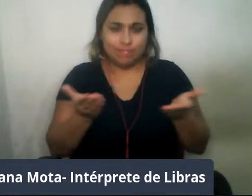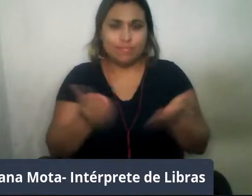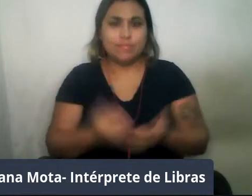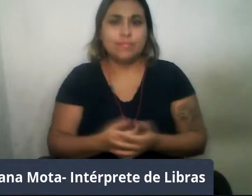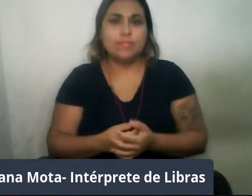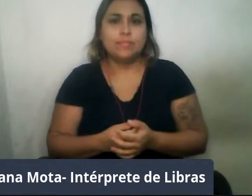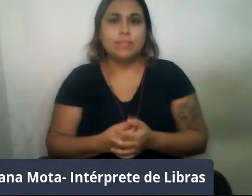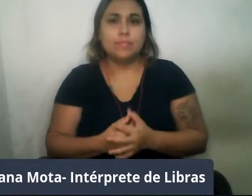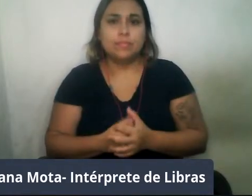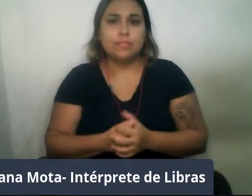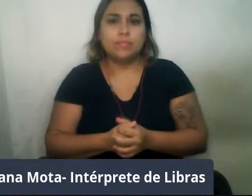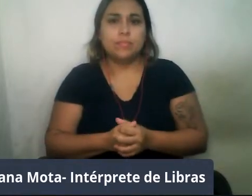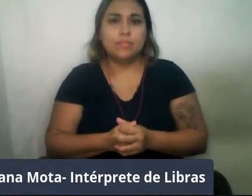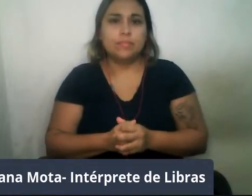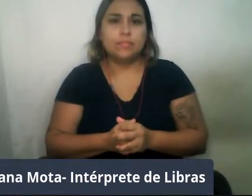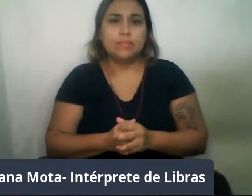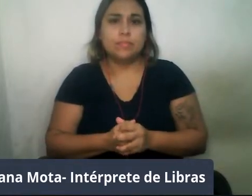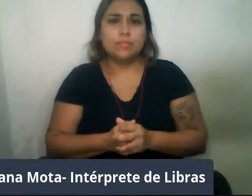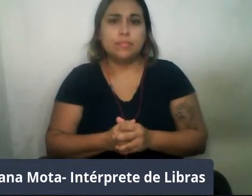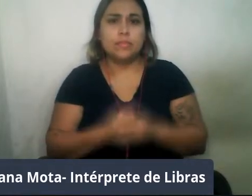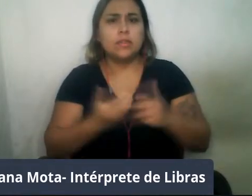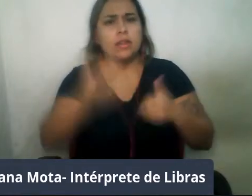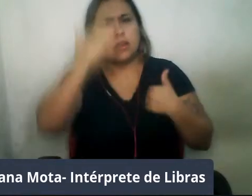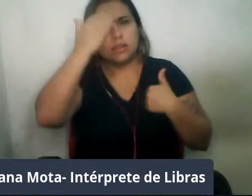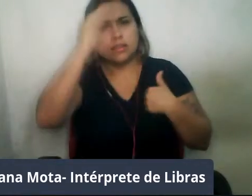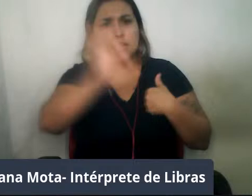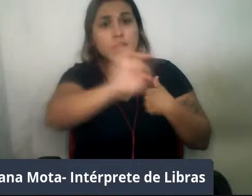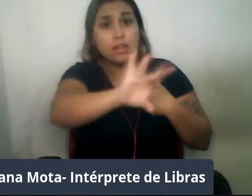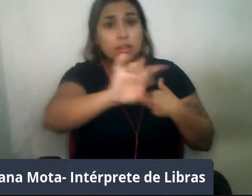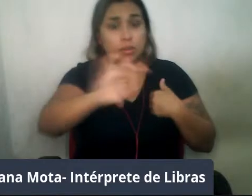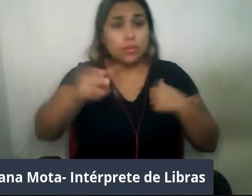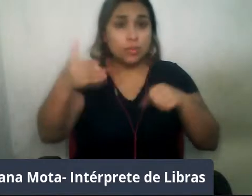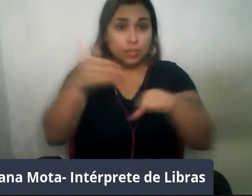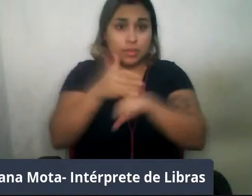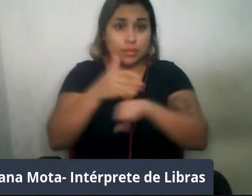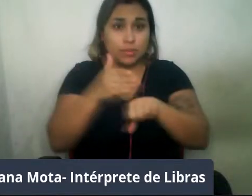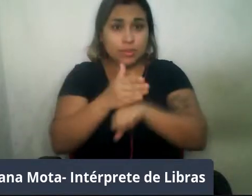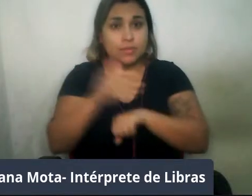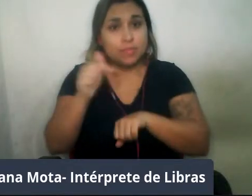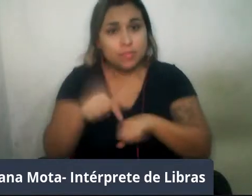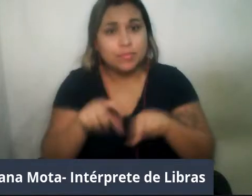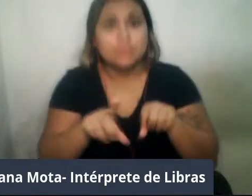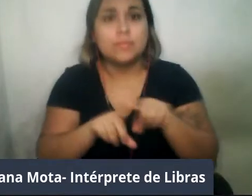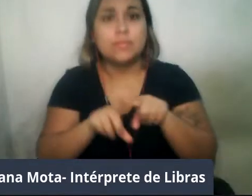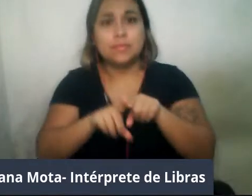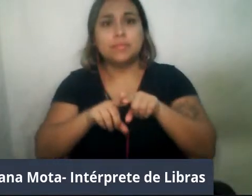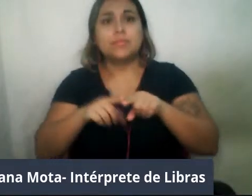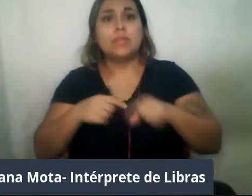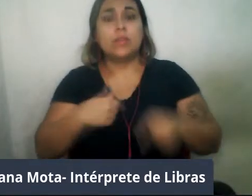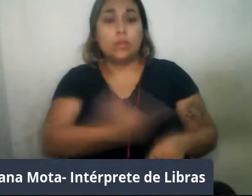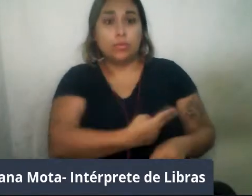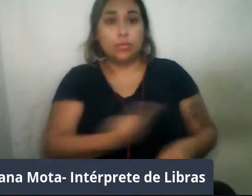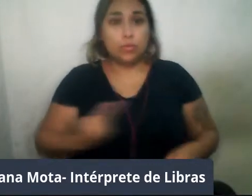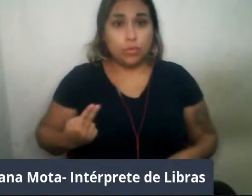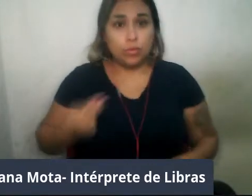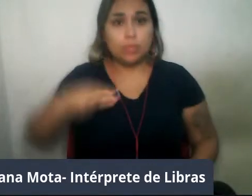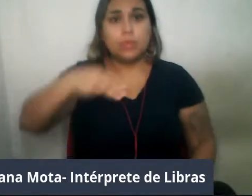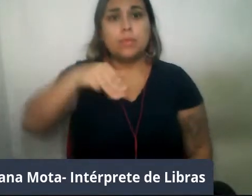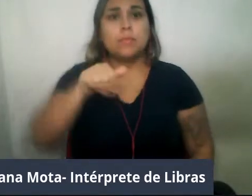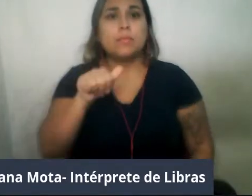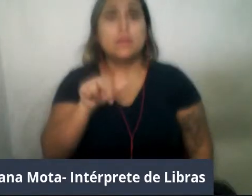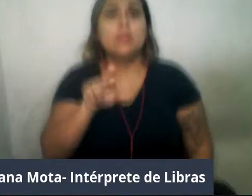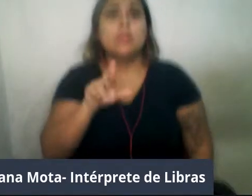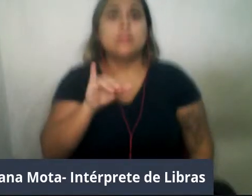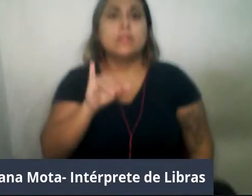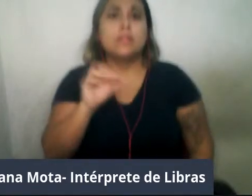Obrigado pela presença de todos e todas. Eu sou a Maria Cristina, para quem não assistiu as